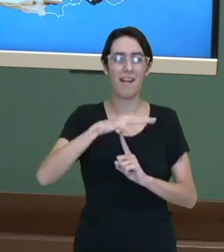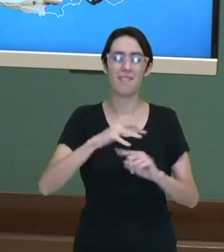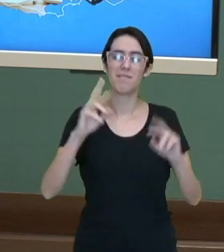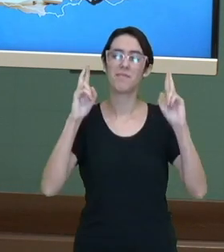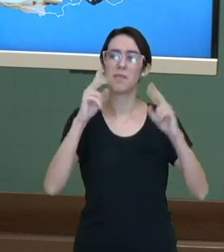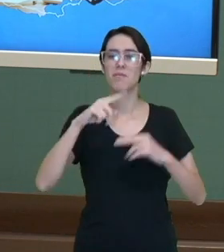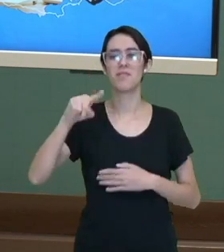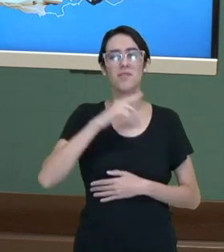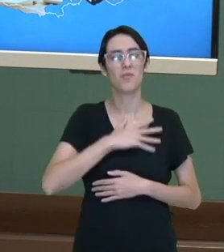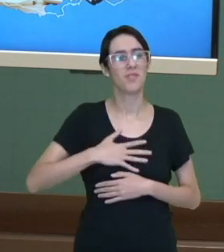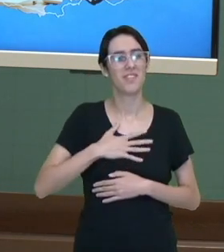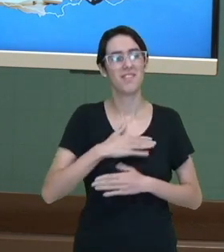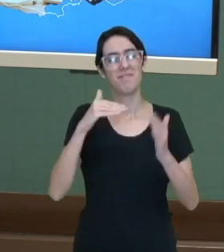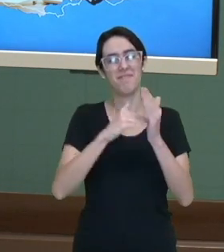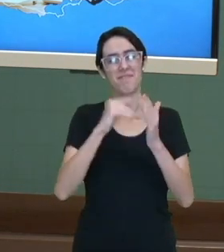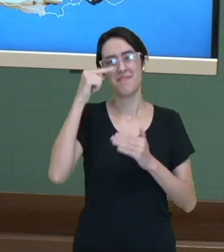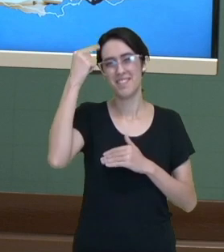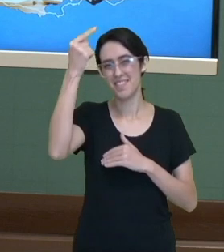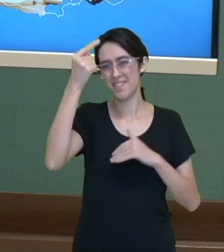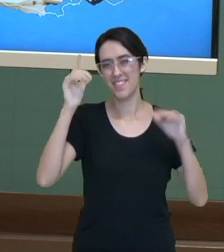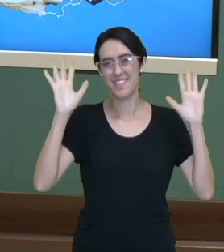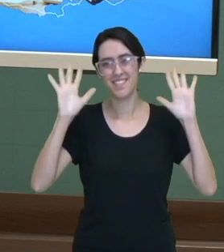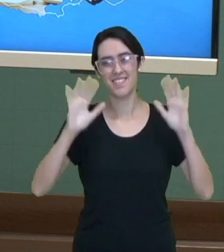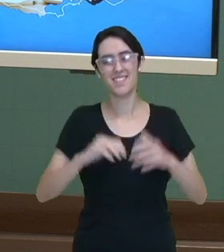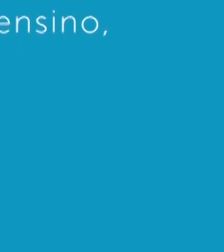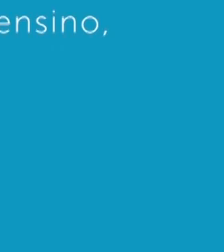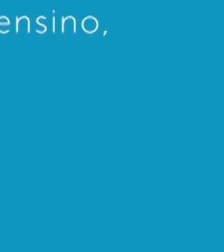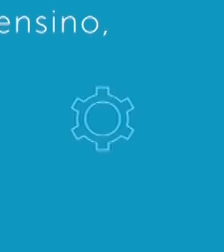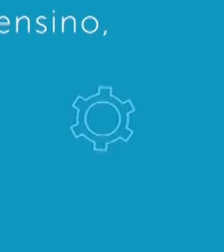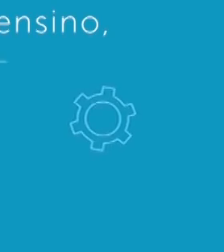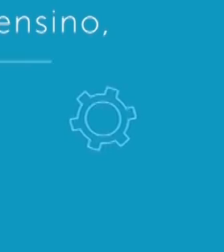Paraná. Espero que vocês tenham gostado. Até breve!